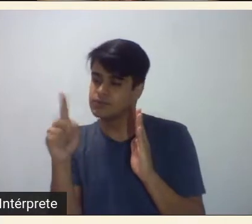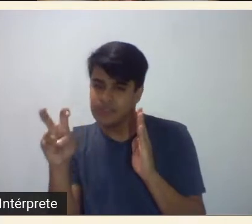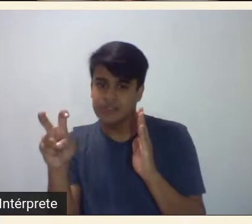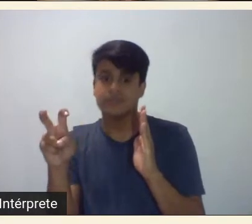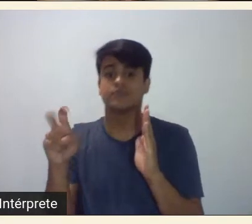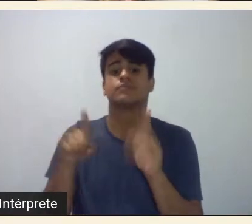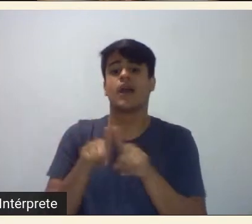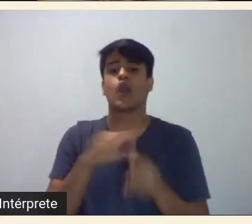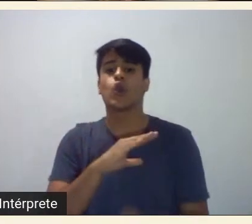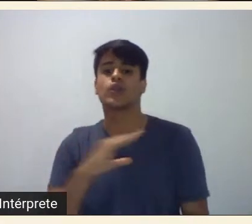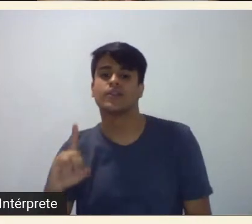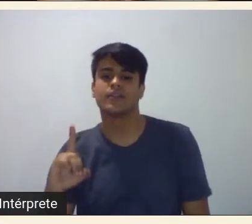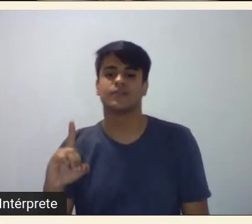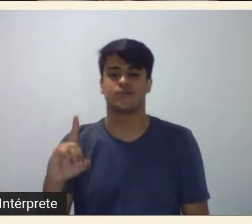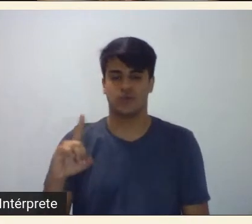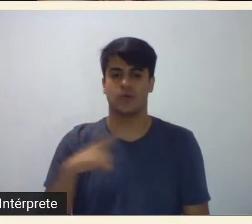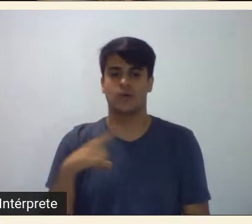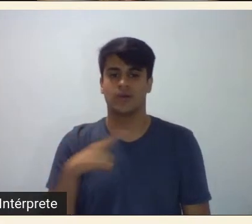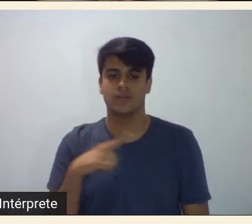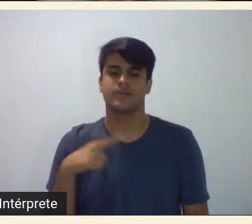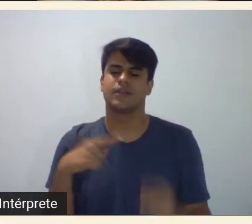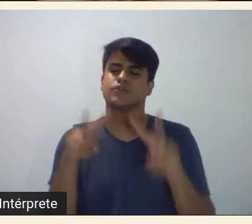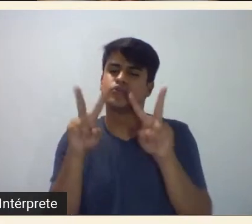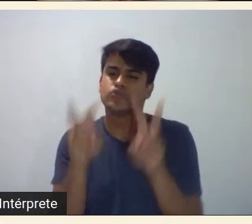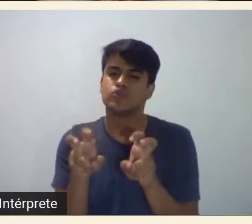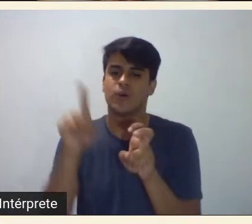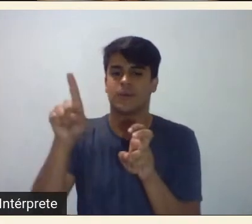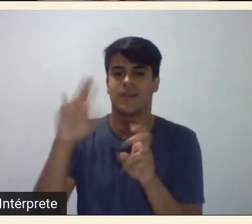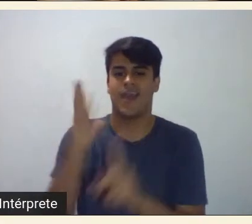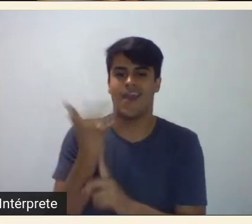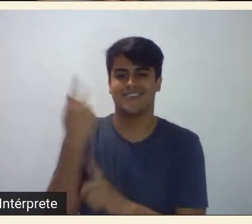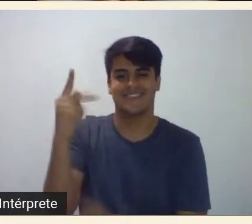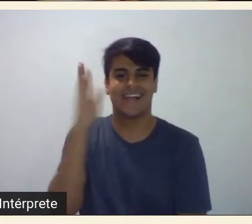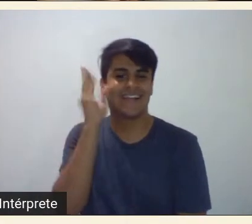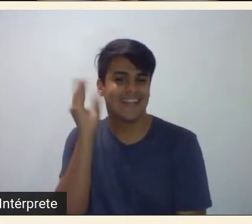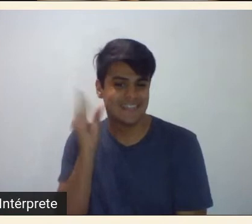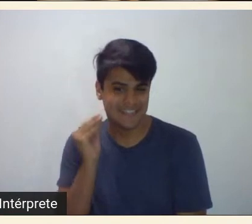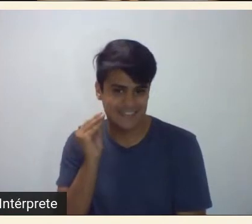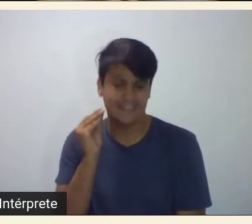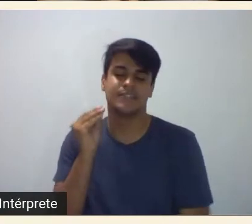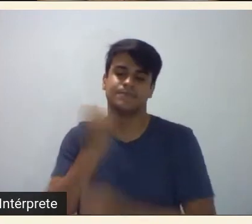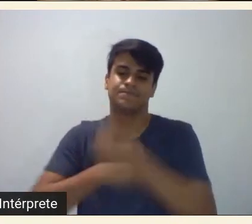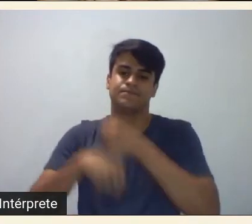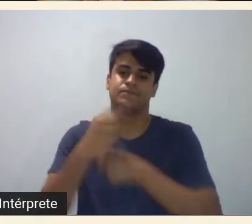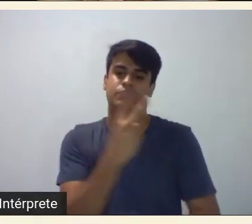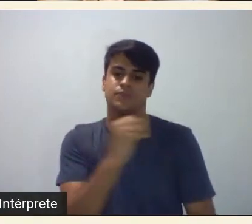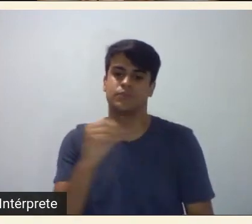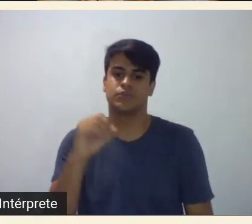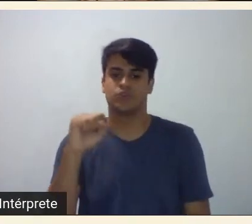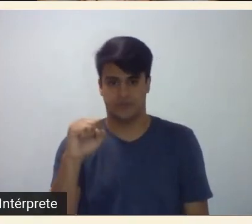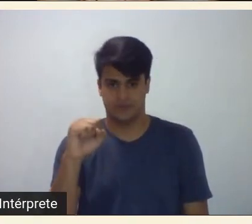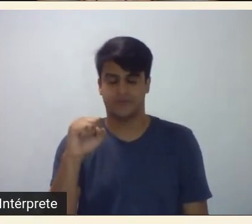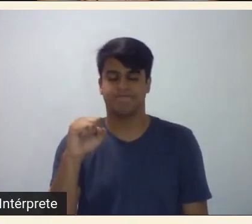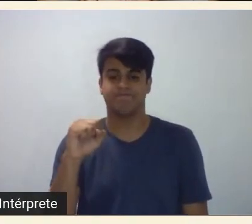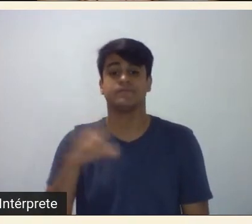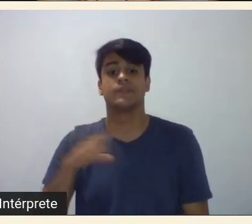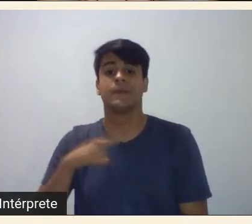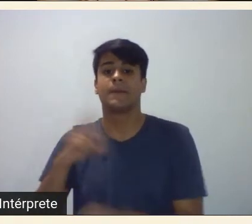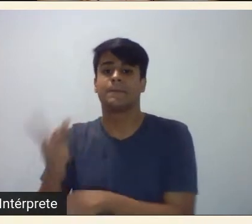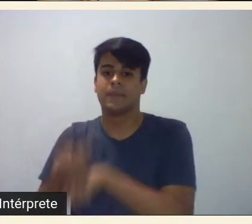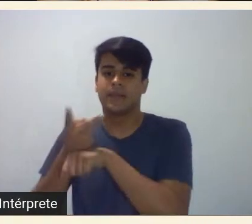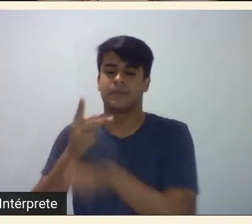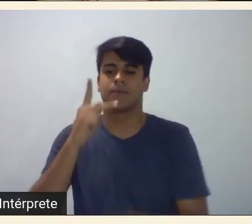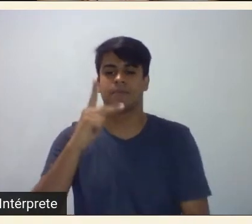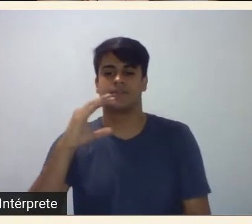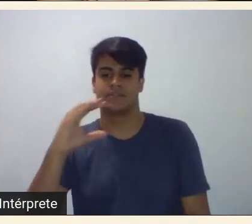catálogo Risoné Tarsila do Amaral lançado em 2008 recebeu prêmios da PCA e da